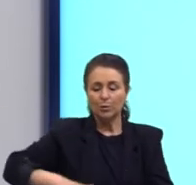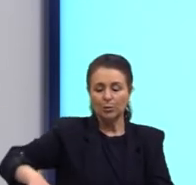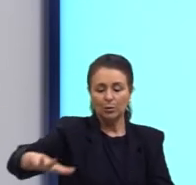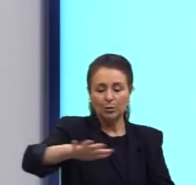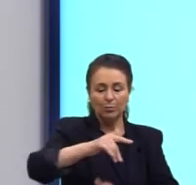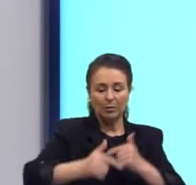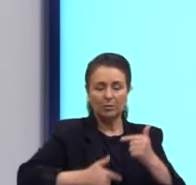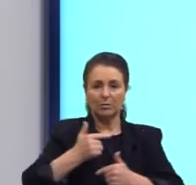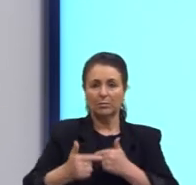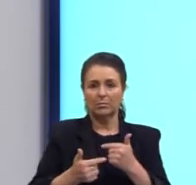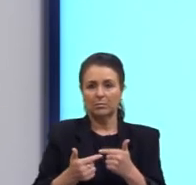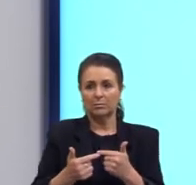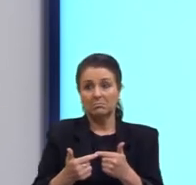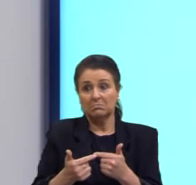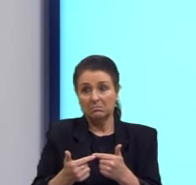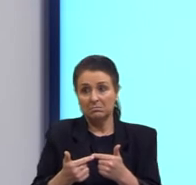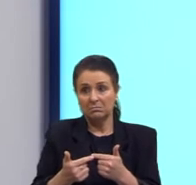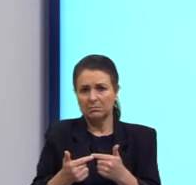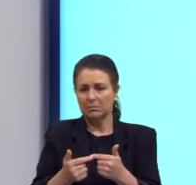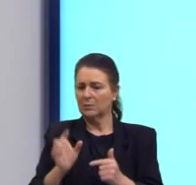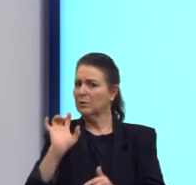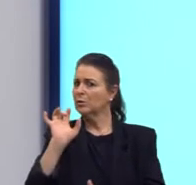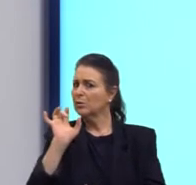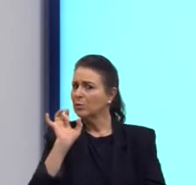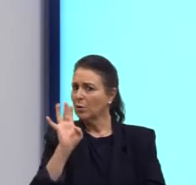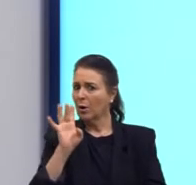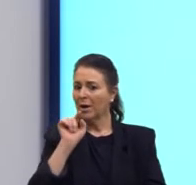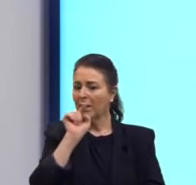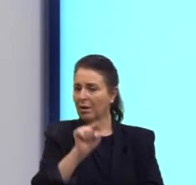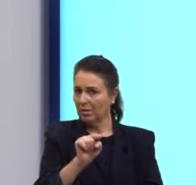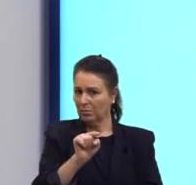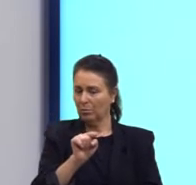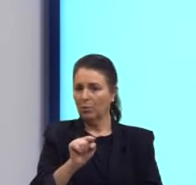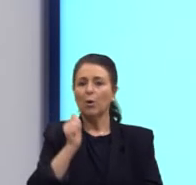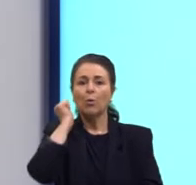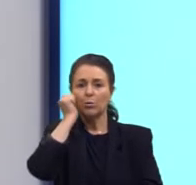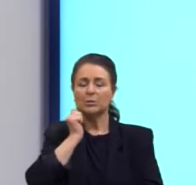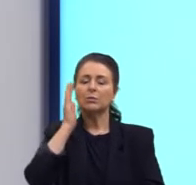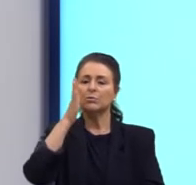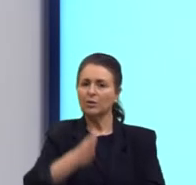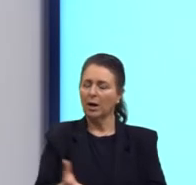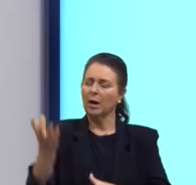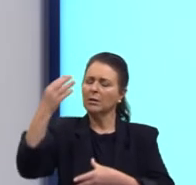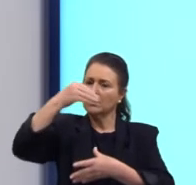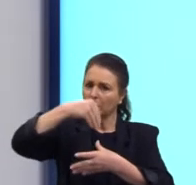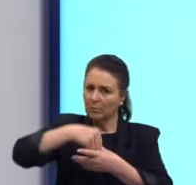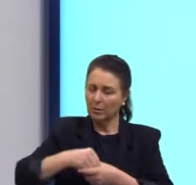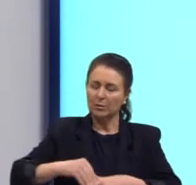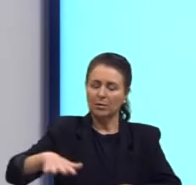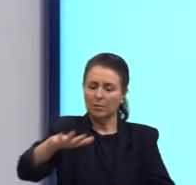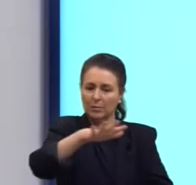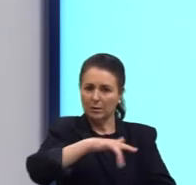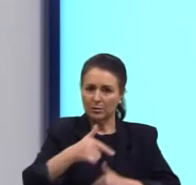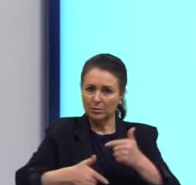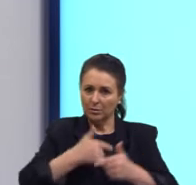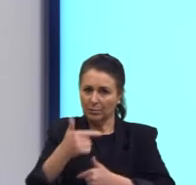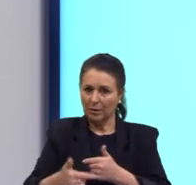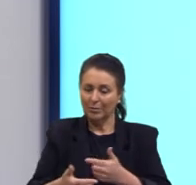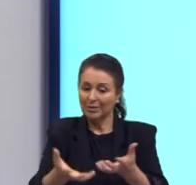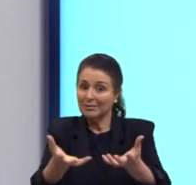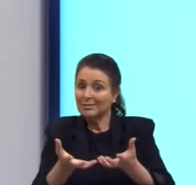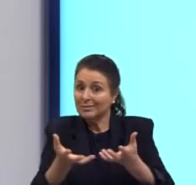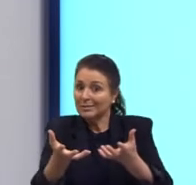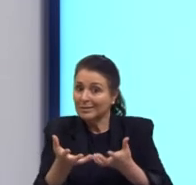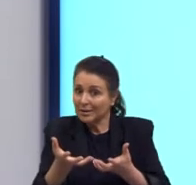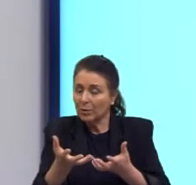de trabalho. E não é só essa questão. E os negros já estavam incorporados no mercado de trabalho. O que eles queriam